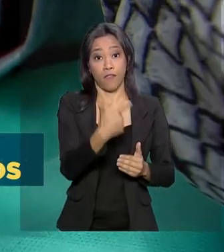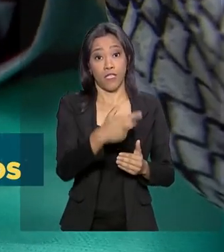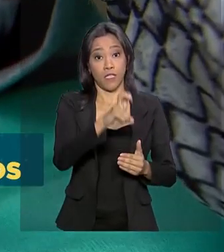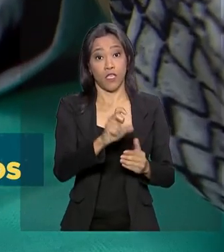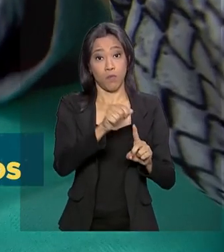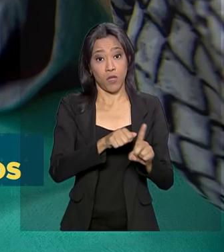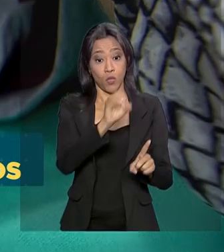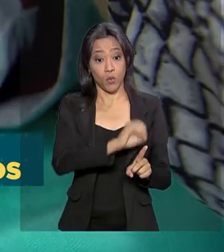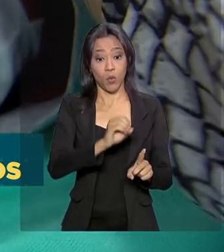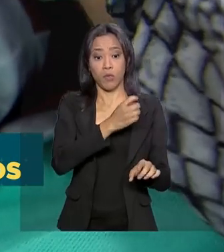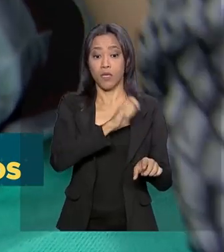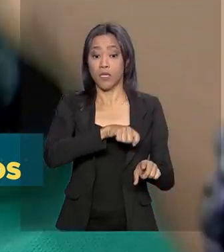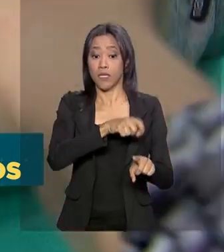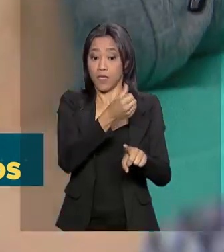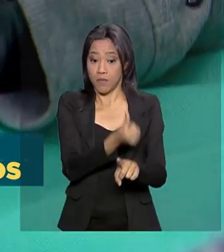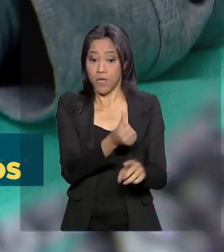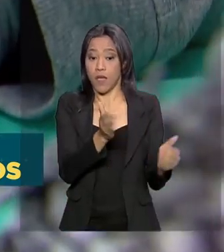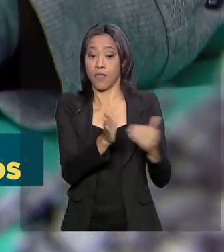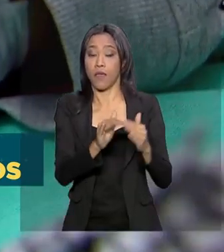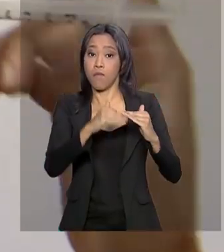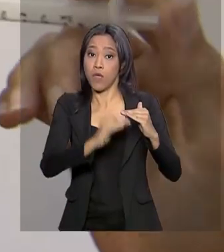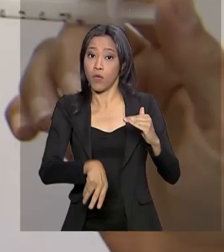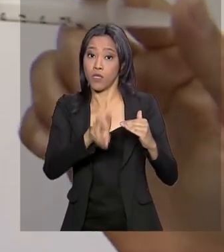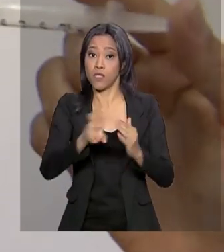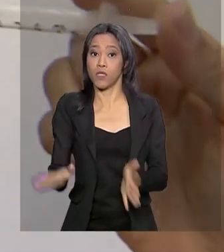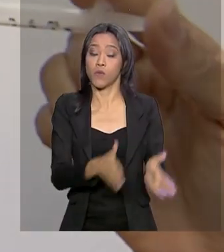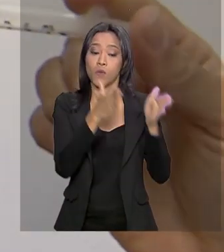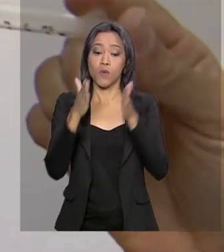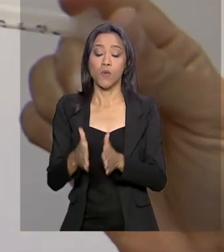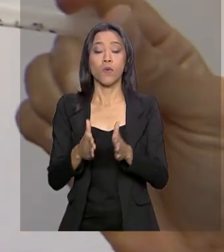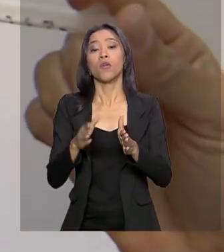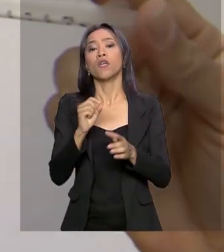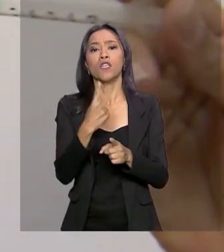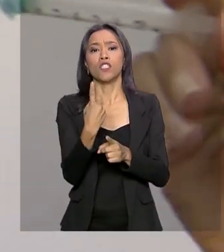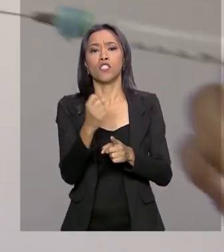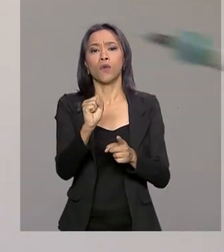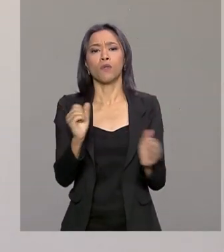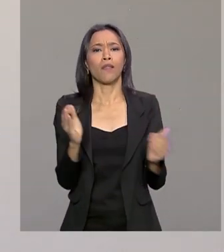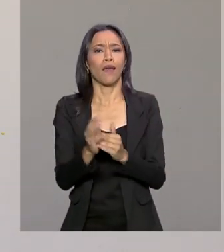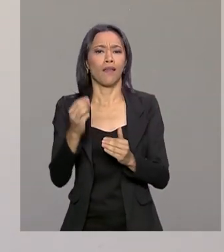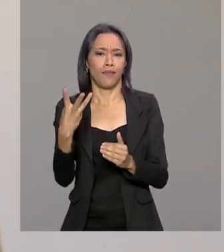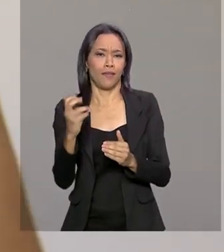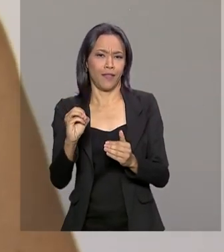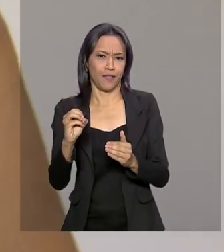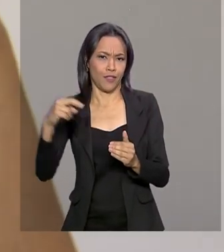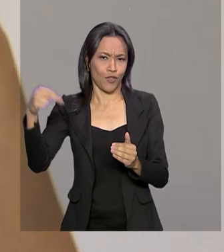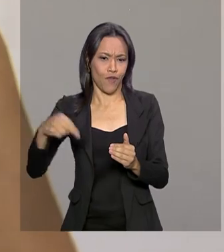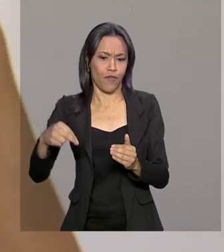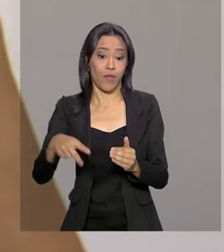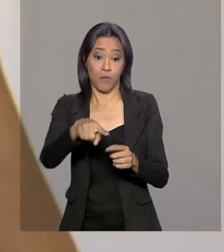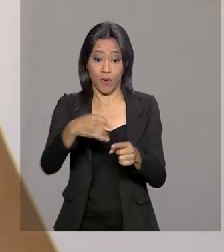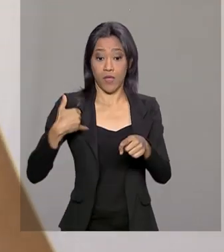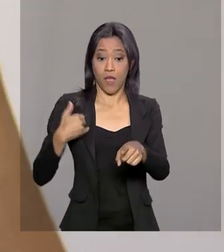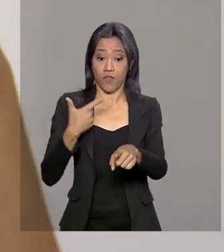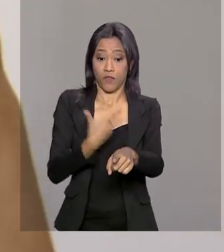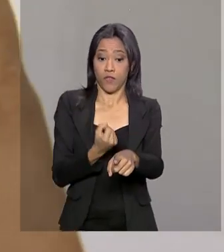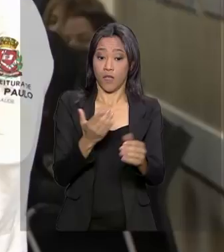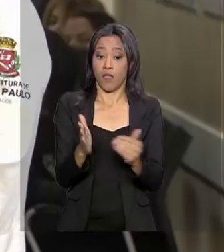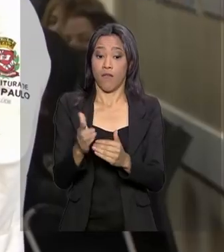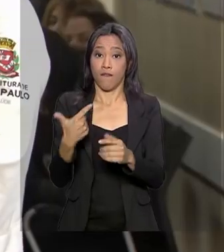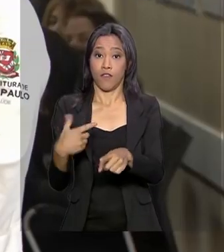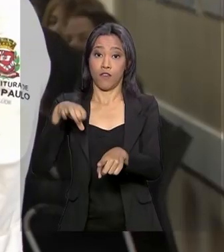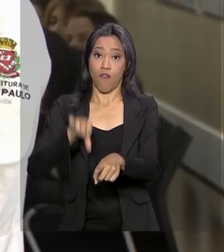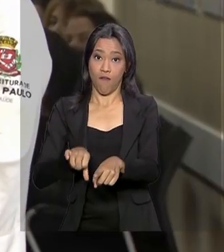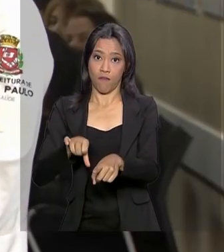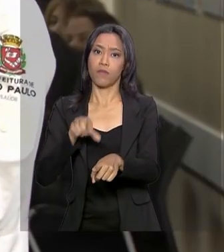crianças de 6 meses a menores de 5 anos, e de 18 a 30 de novembro, para jovens de 20 a 29 anos.